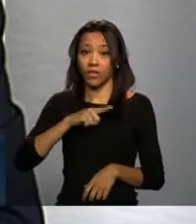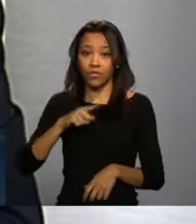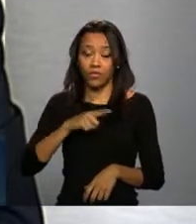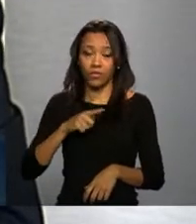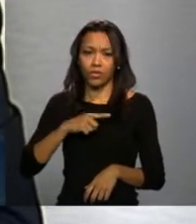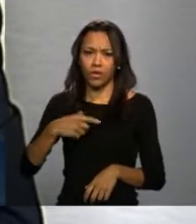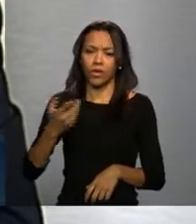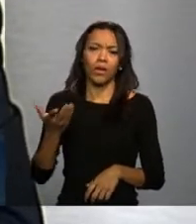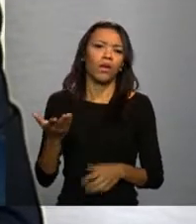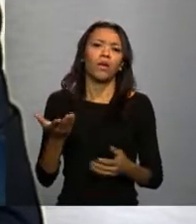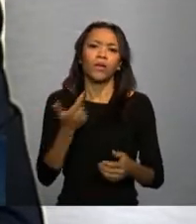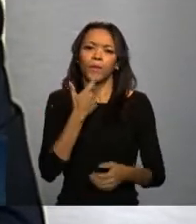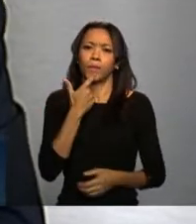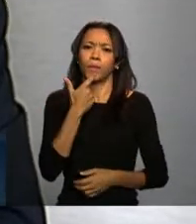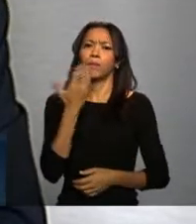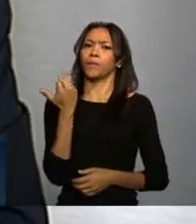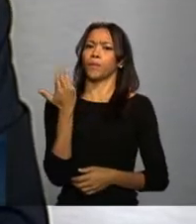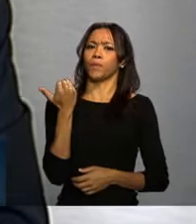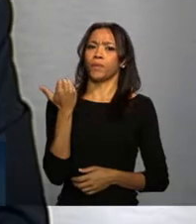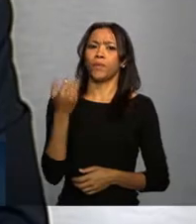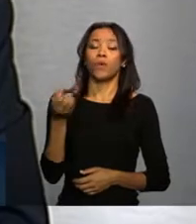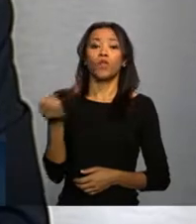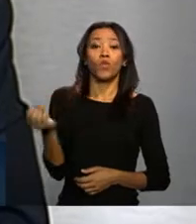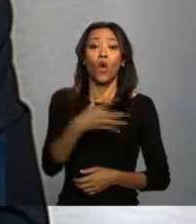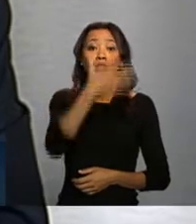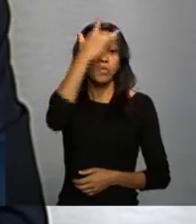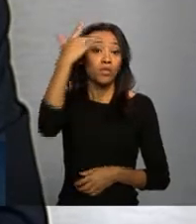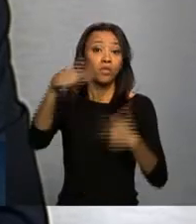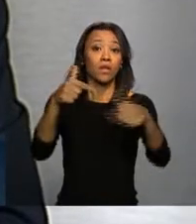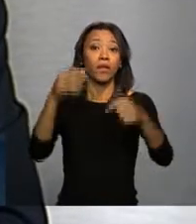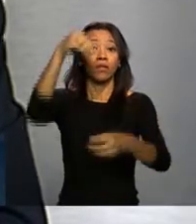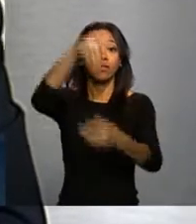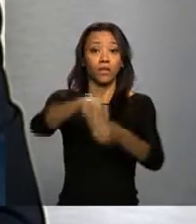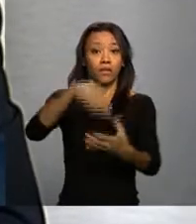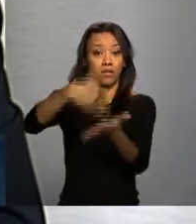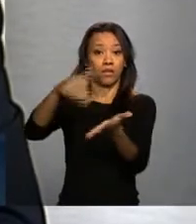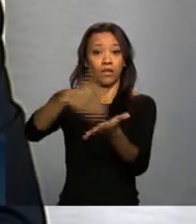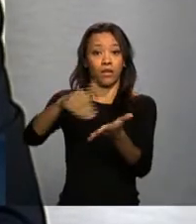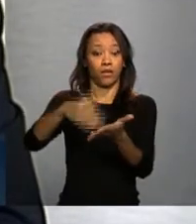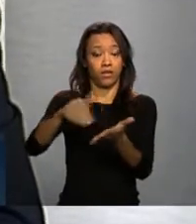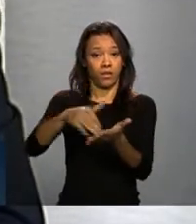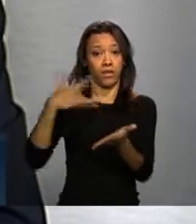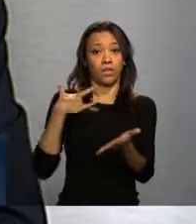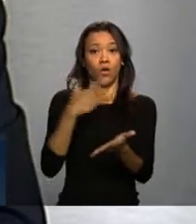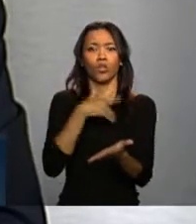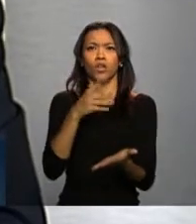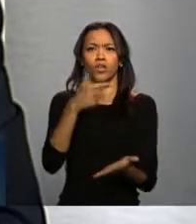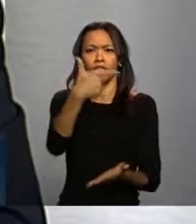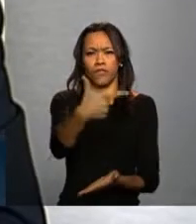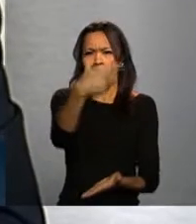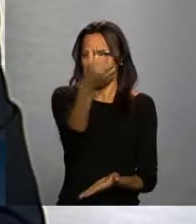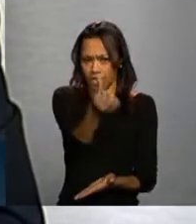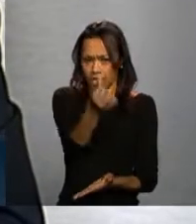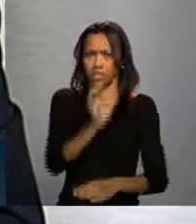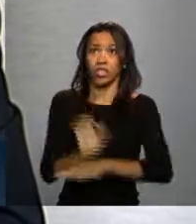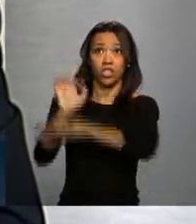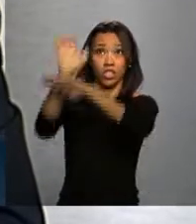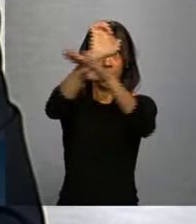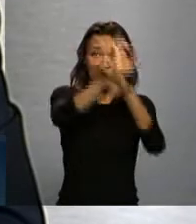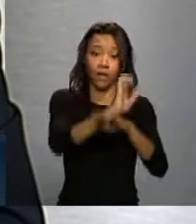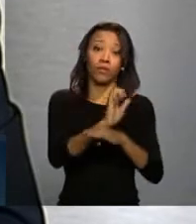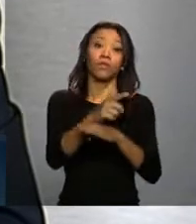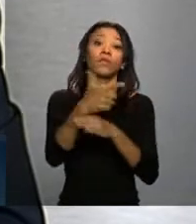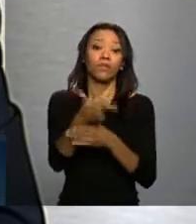grande como tivemos recentemente no comando das secretarias de Estado da Saúde. Dos 27, 26 estados e do Distrito Federal,